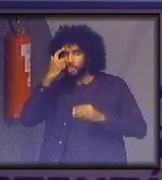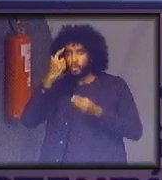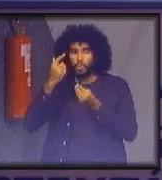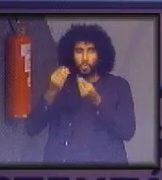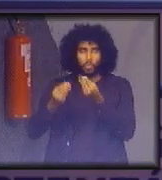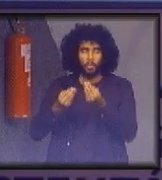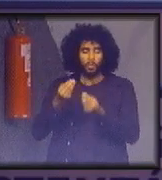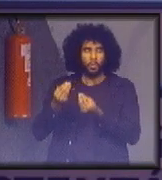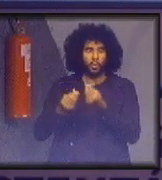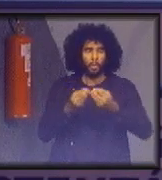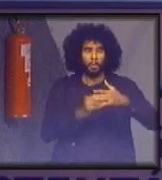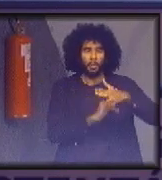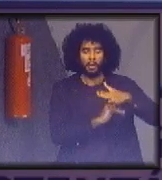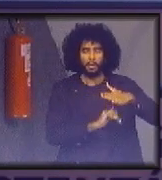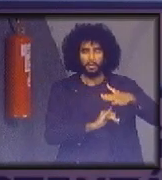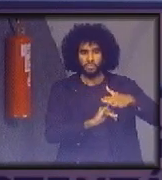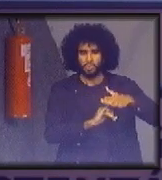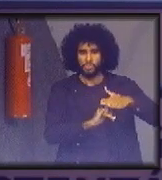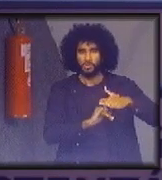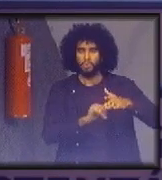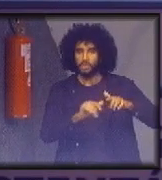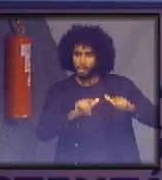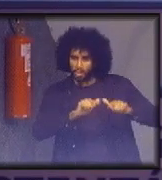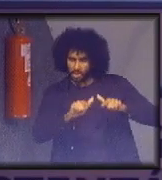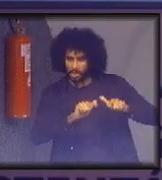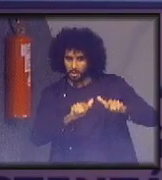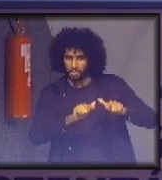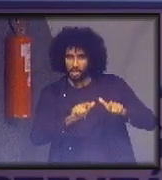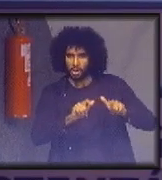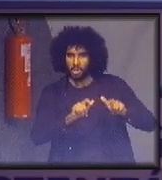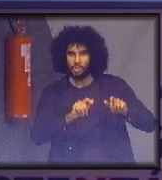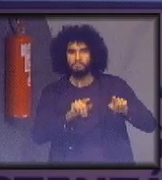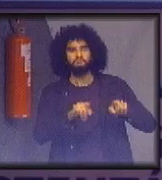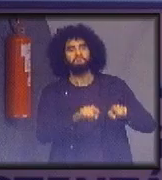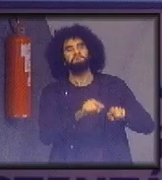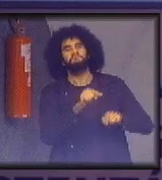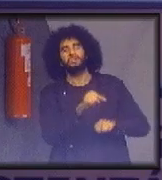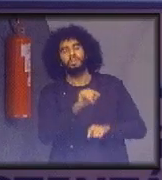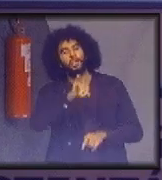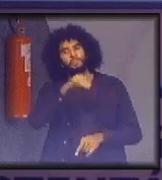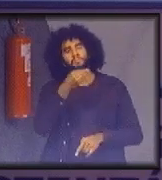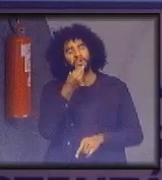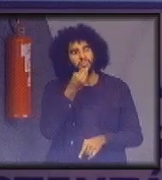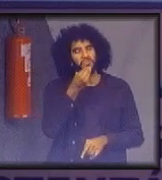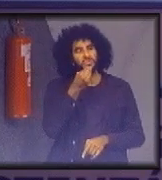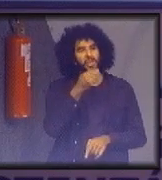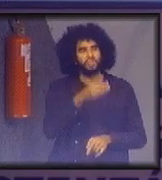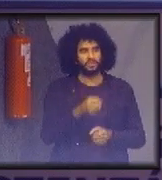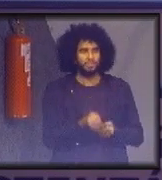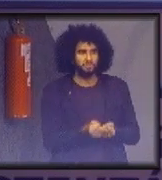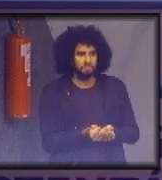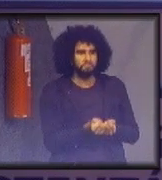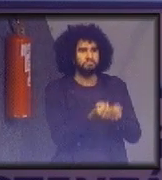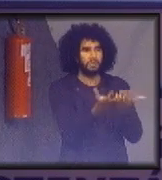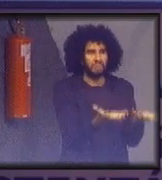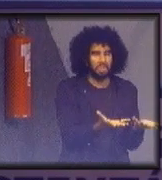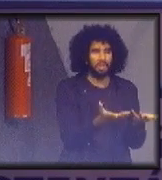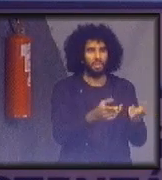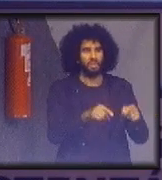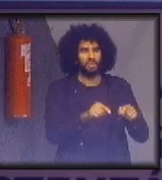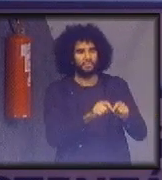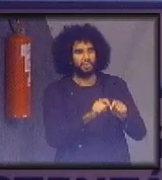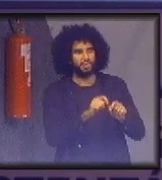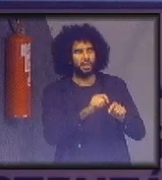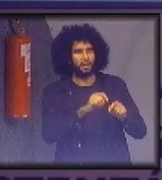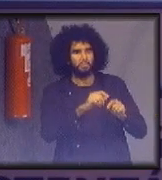a instituição onde elas estão é, na verdade, uma oportunidade de elas multiplicarem muitas vezes